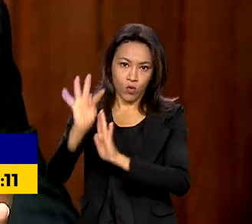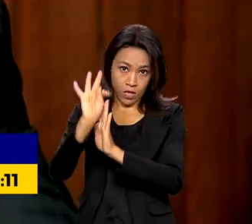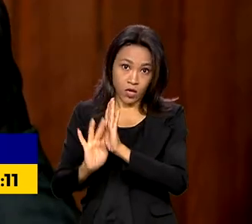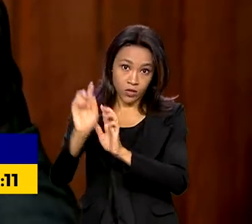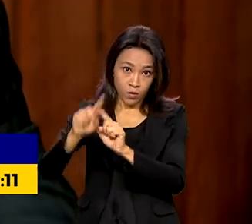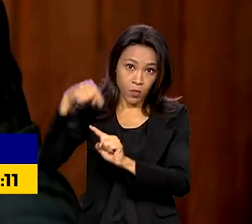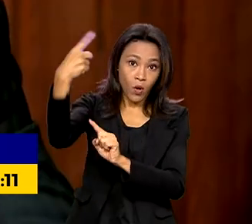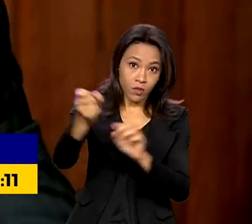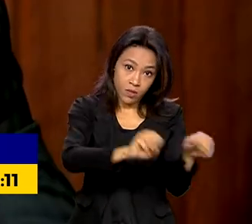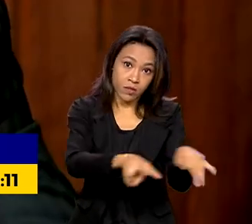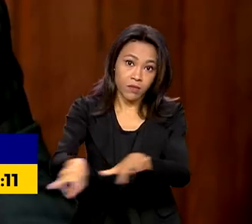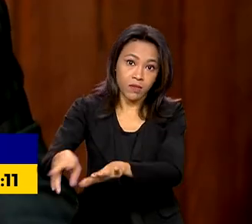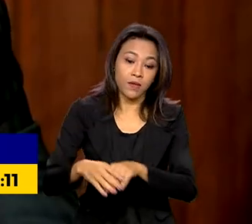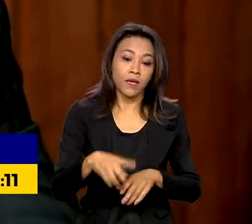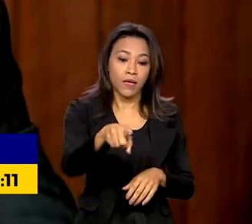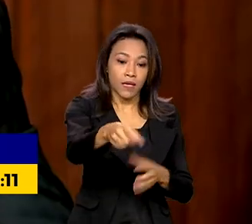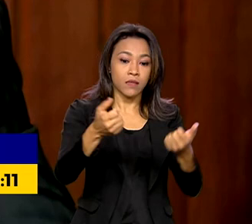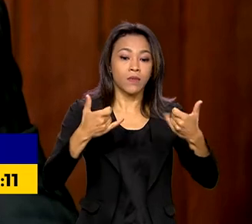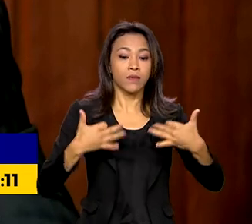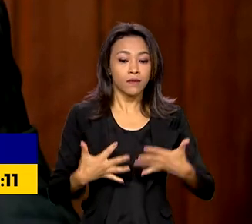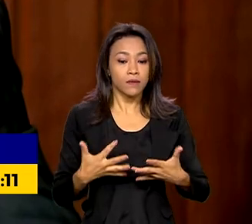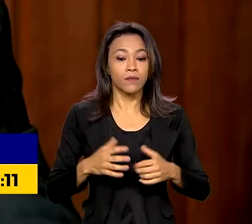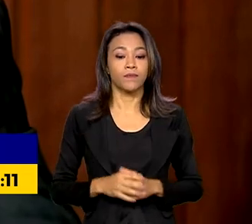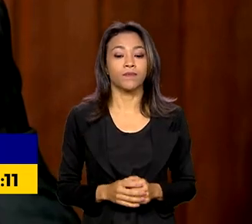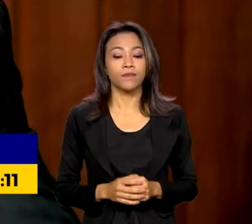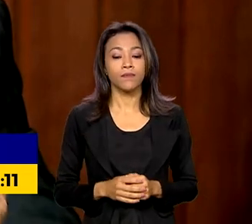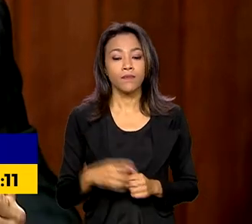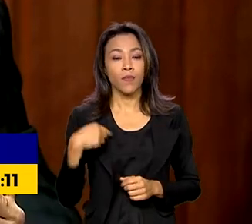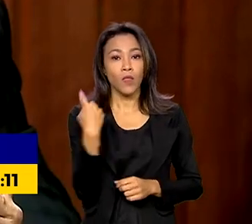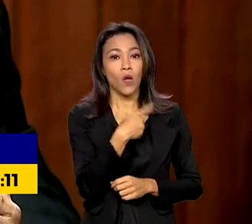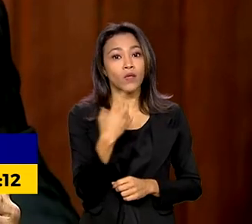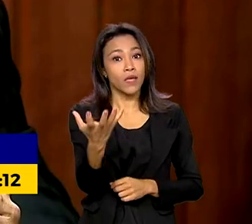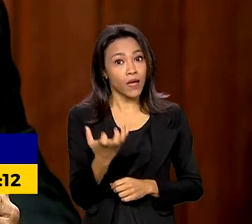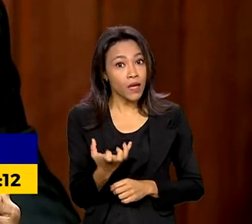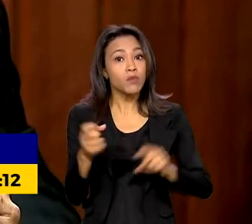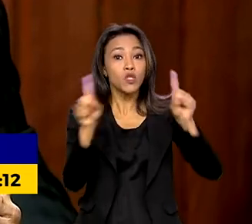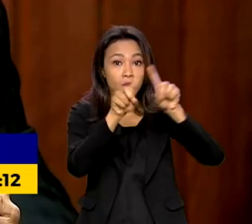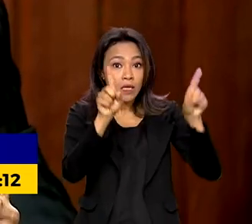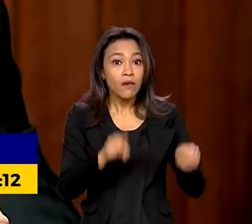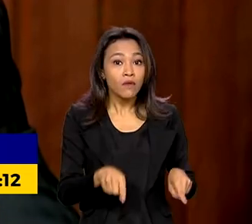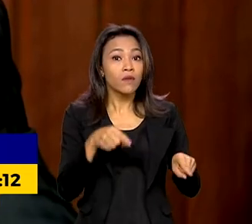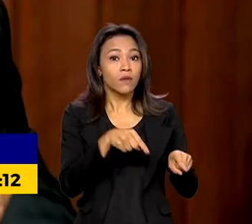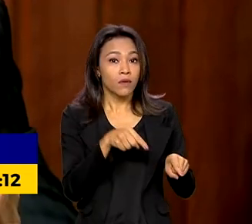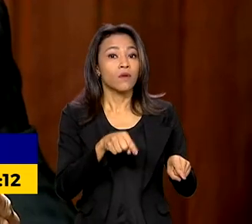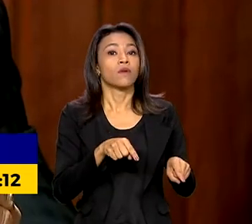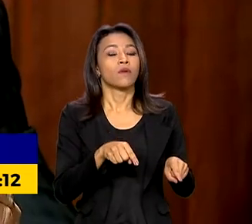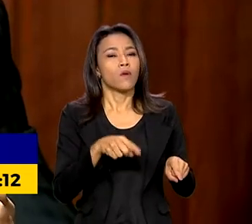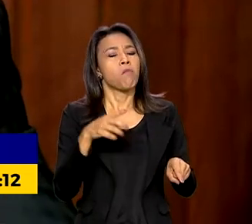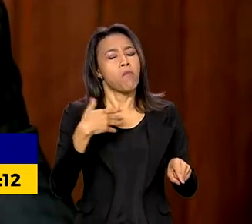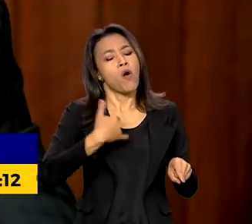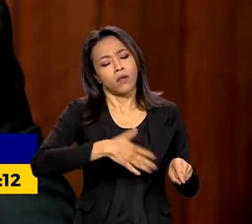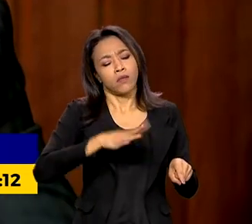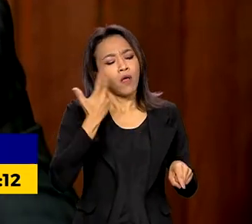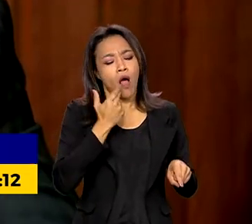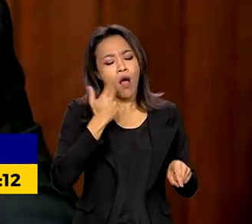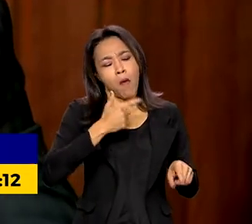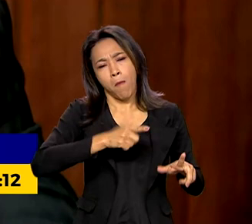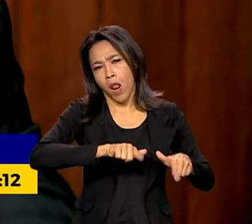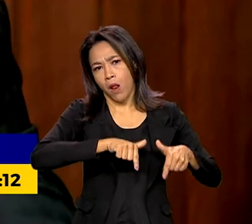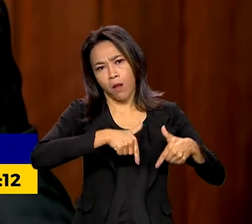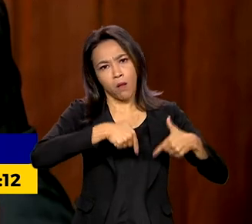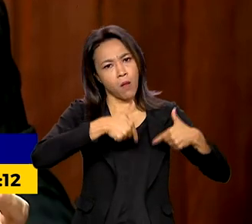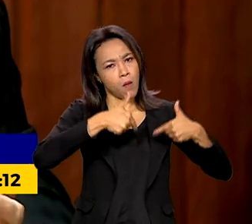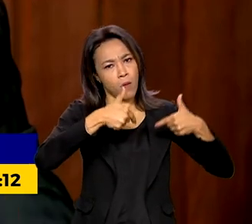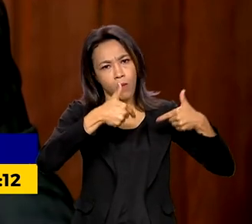um teto, quer dizer, a gente quer que todos os servidores possam fazer as atividades, que